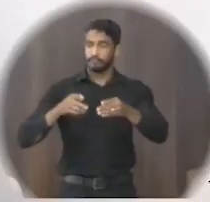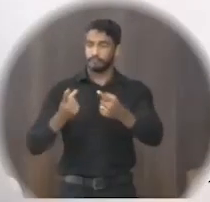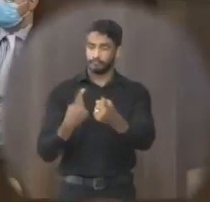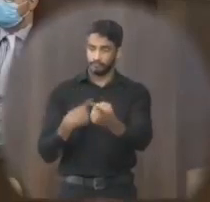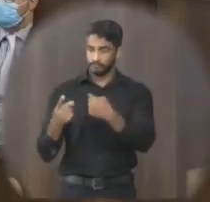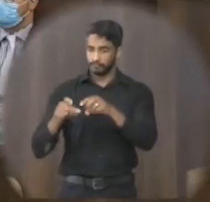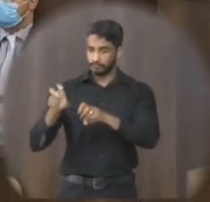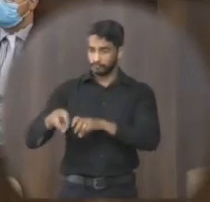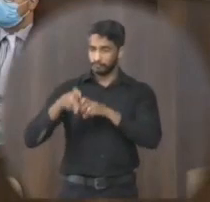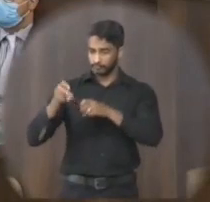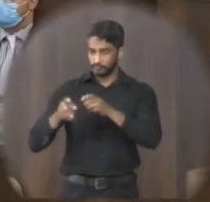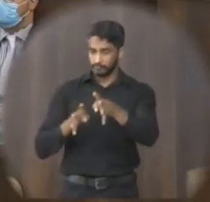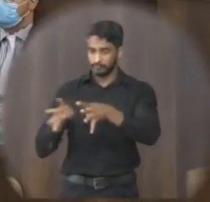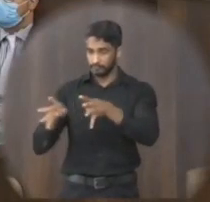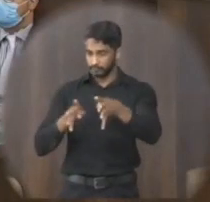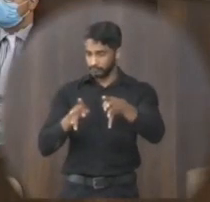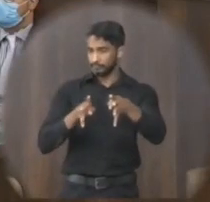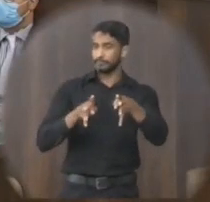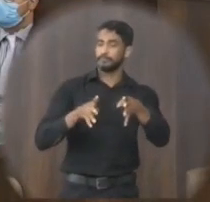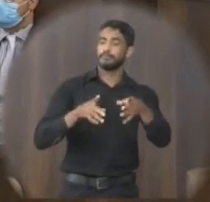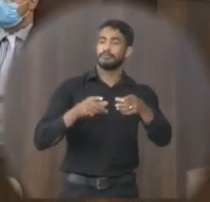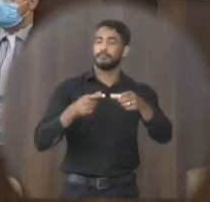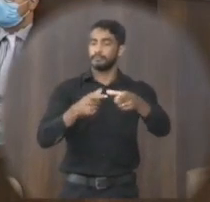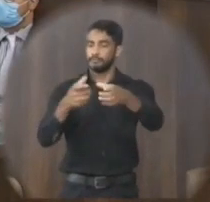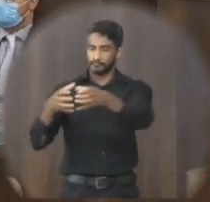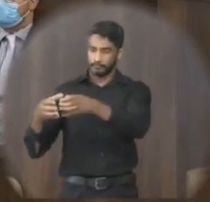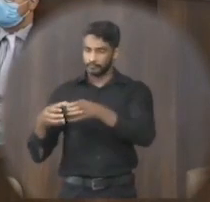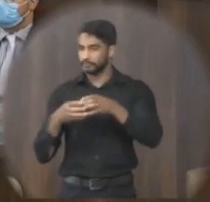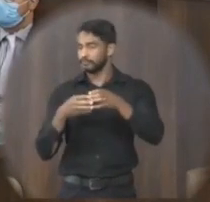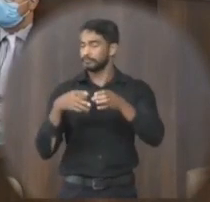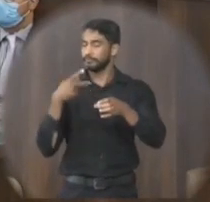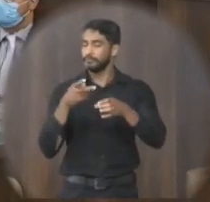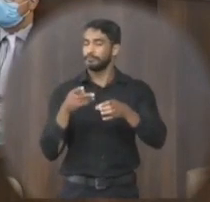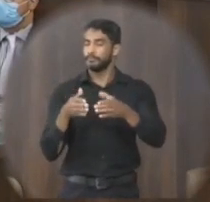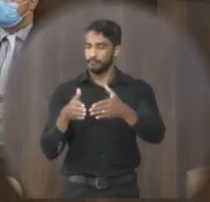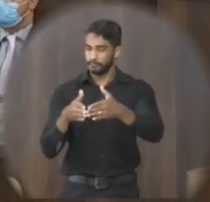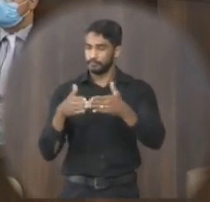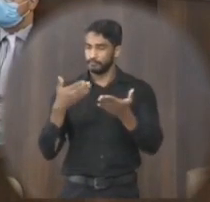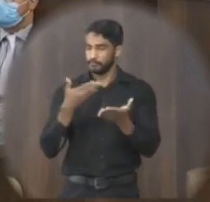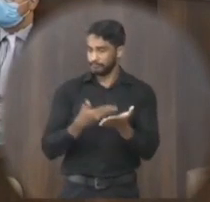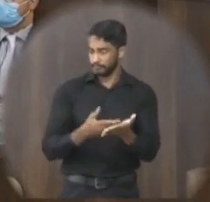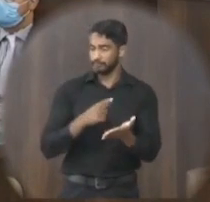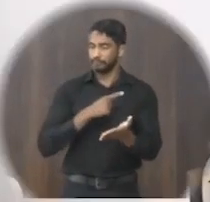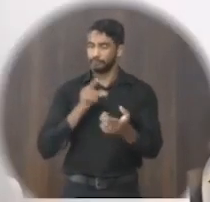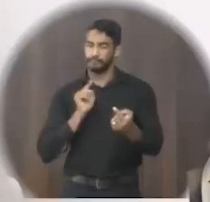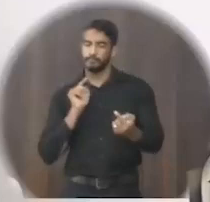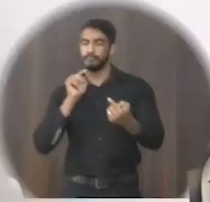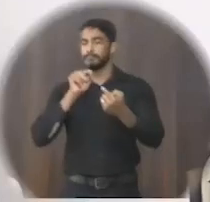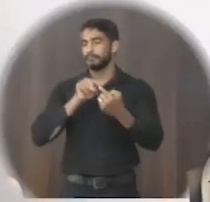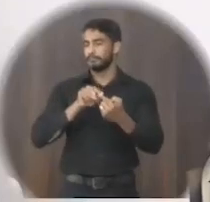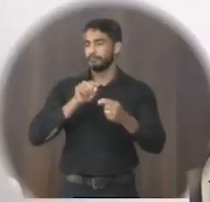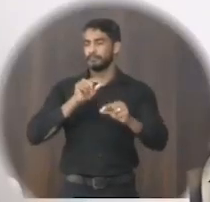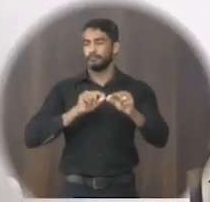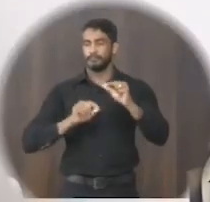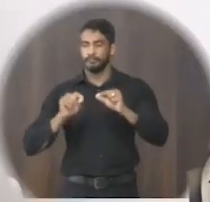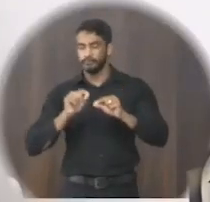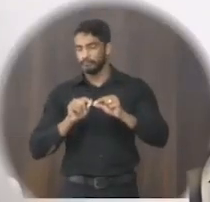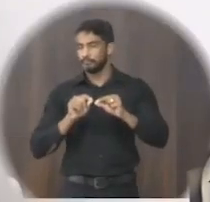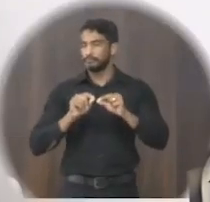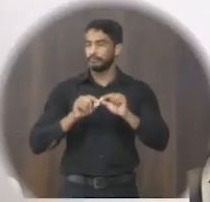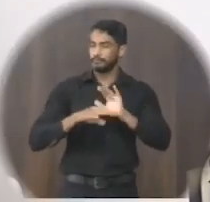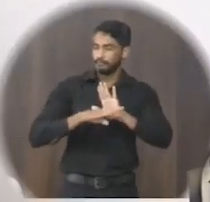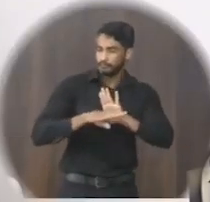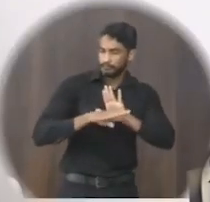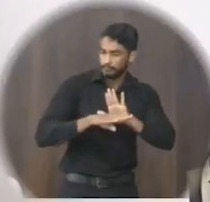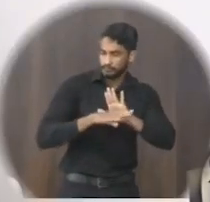que dá acesso à comunidade da floresta Mucém Terra Nova este requerimento ainda tem como objetivo incentivar e dar